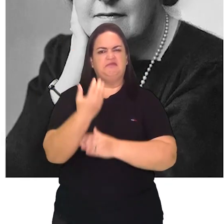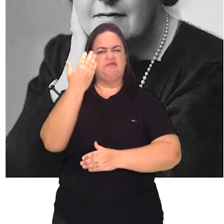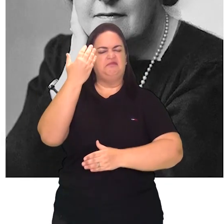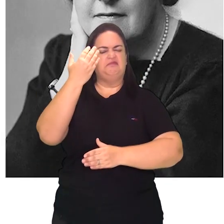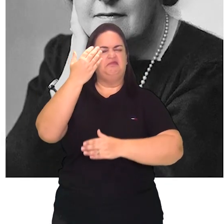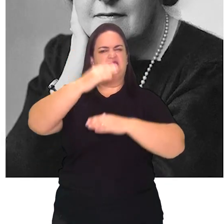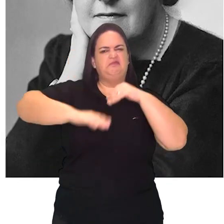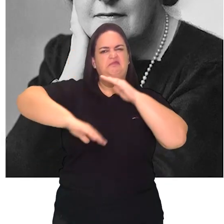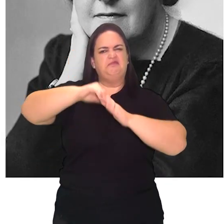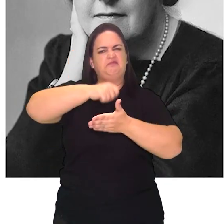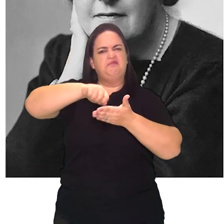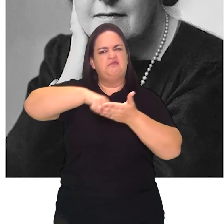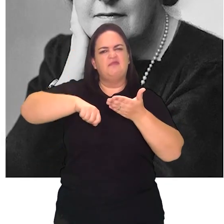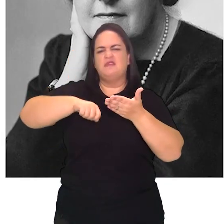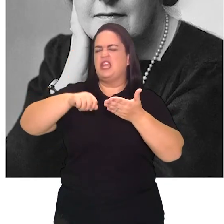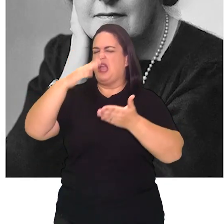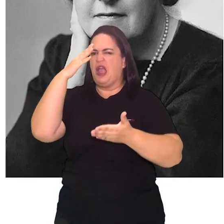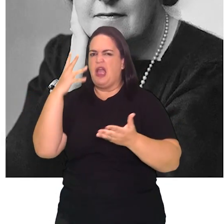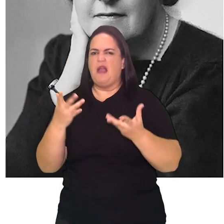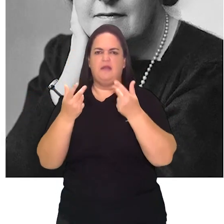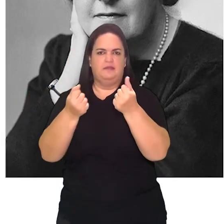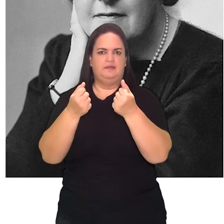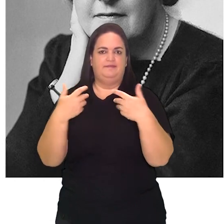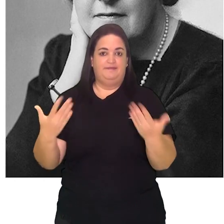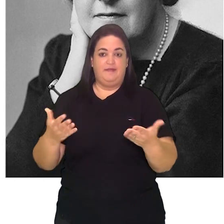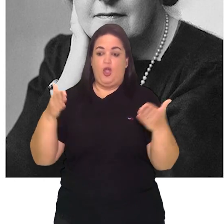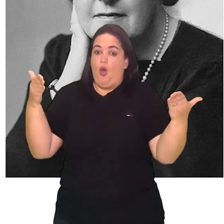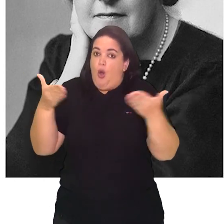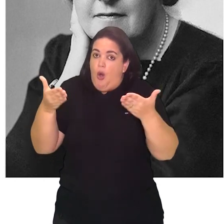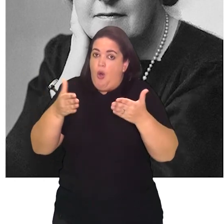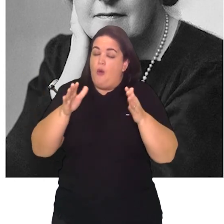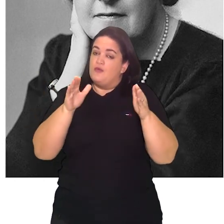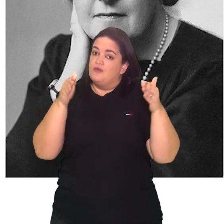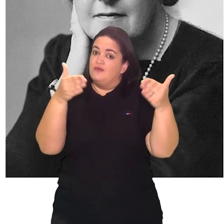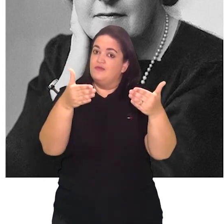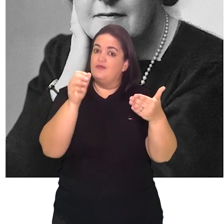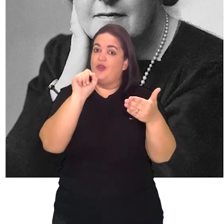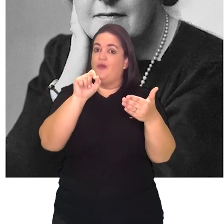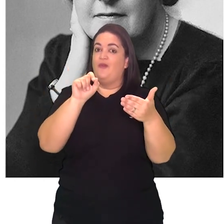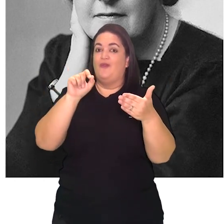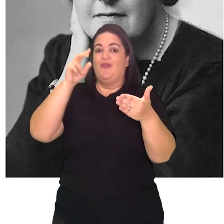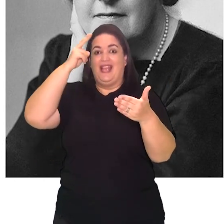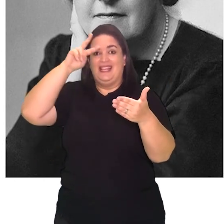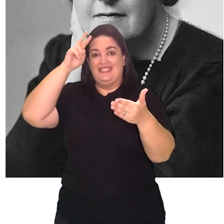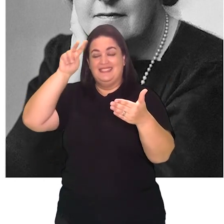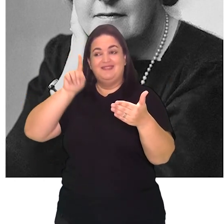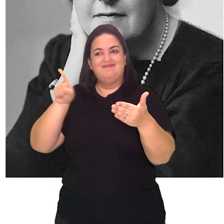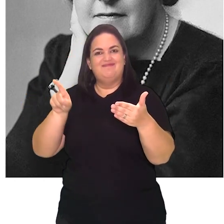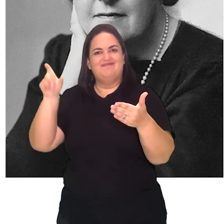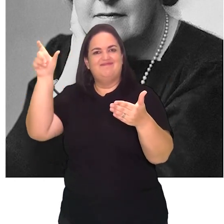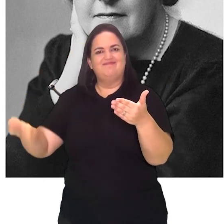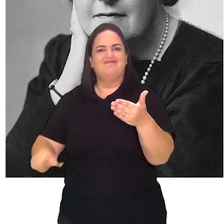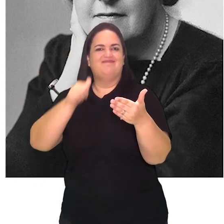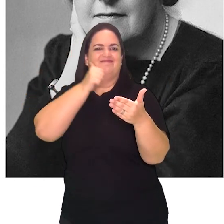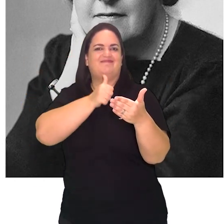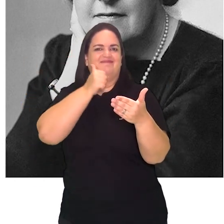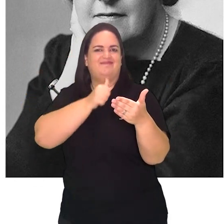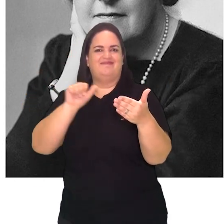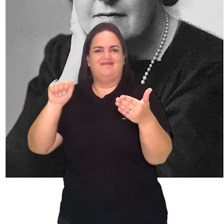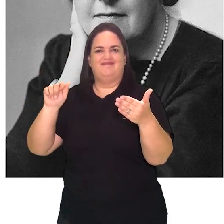autora que a gente vai se concentrar hoje e as histórias dela se popularizaram de uma forma tão